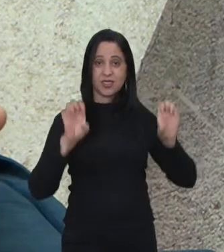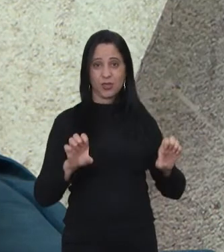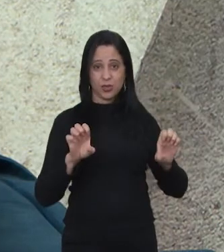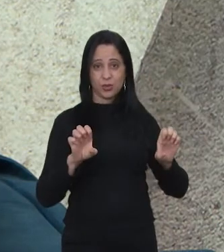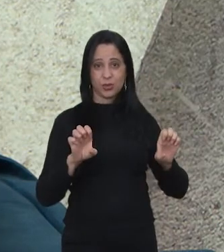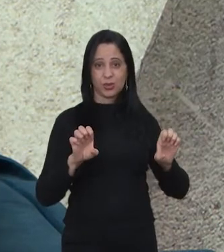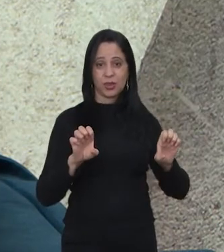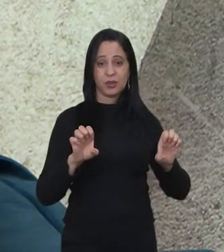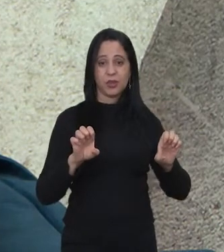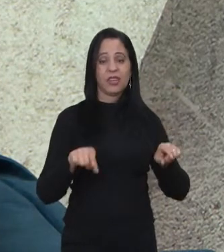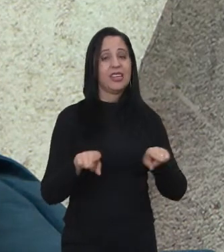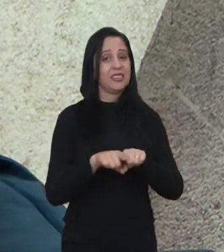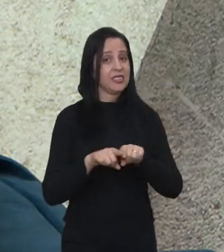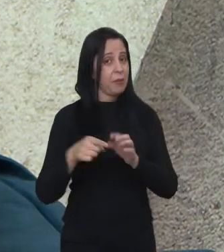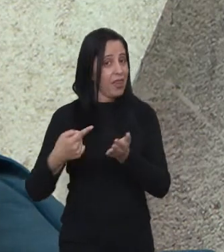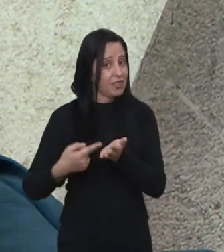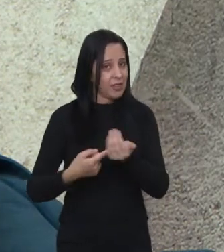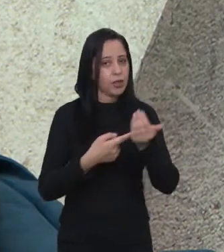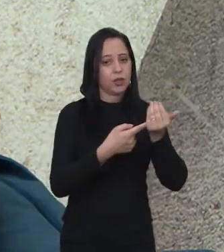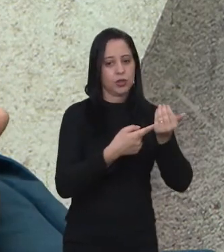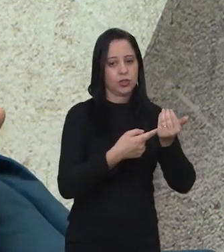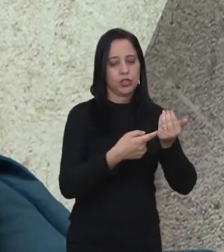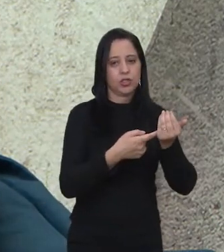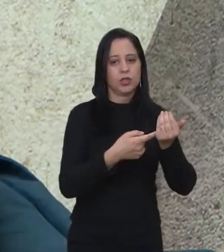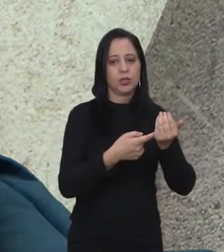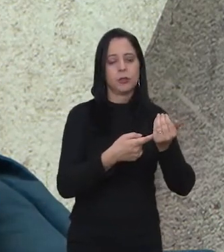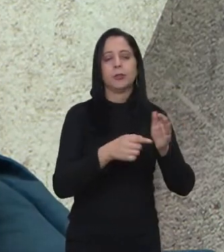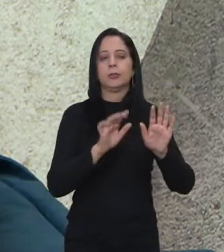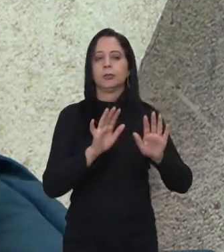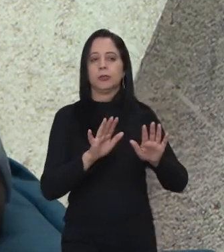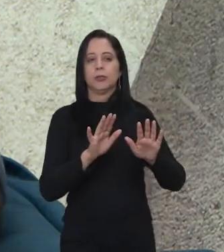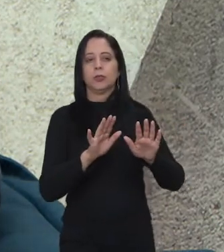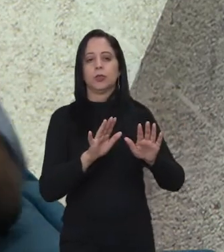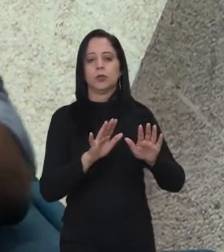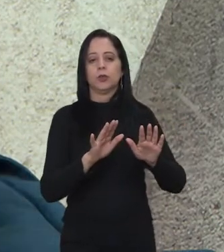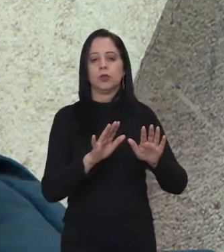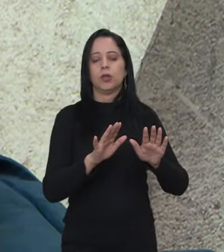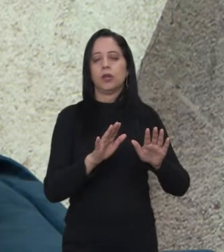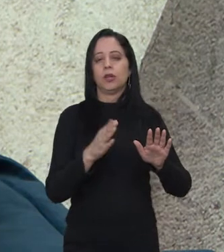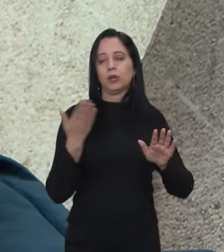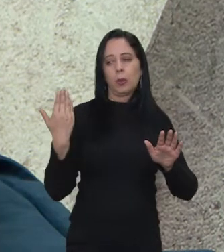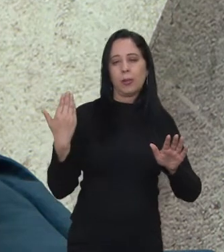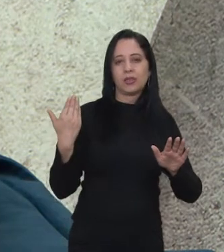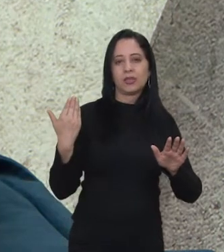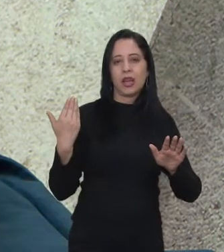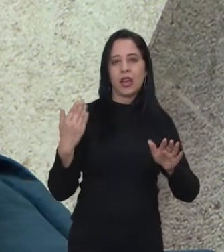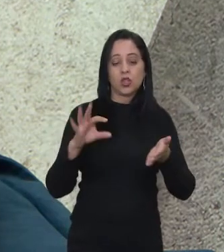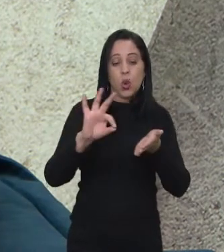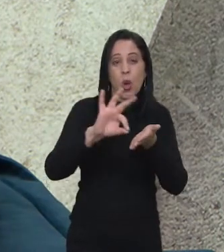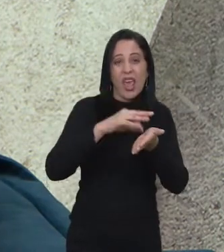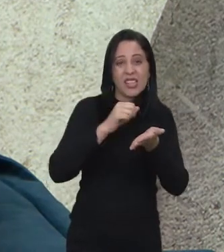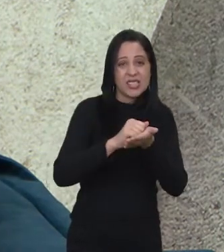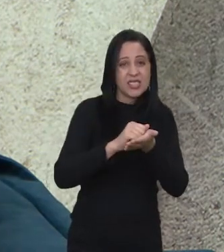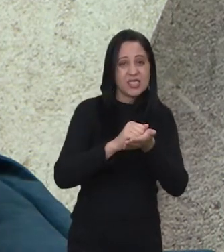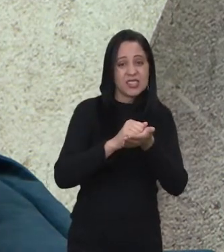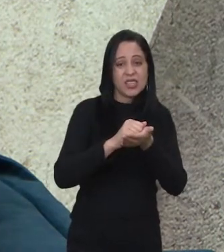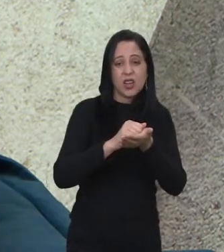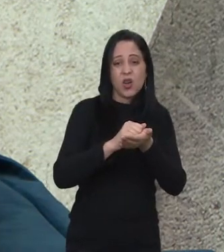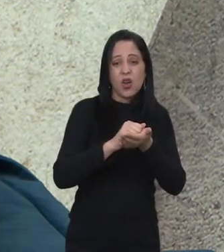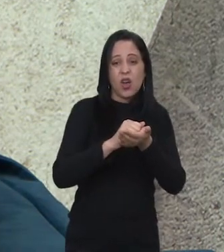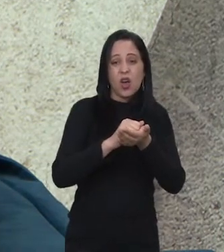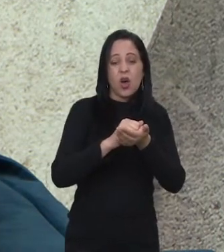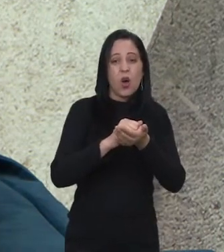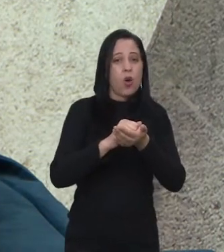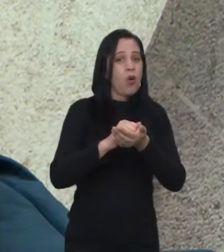a tecnológica, nós conseguimos atender o país inteiro. No último processo seletivo, nós tivemos muitas inscrições e foram